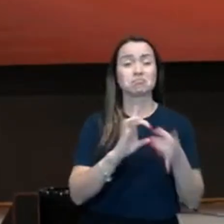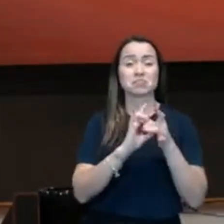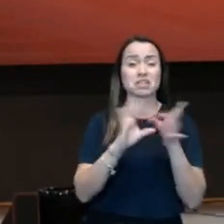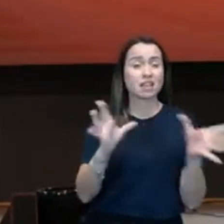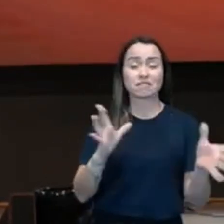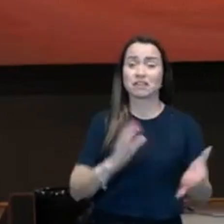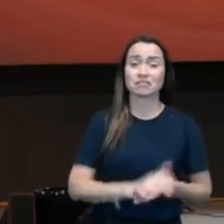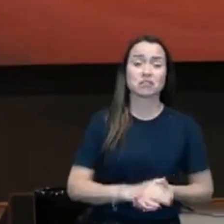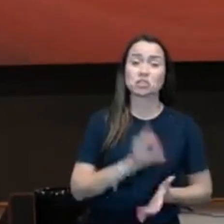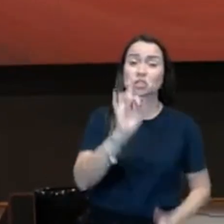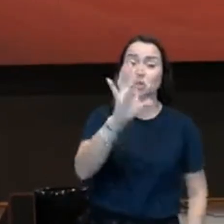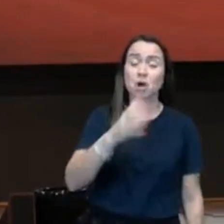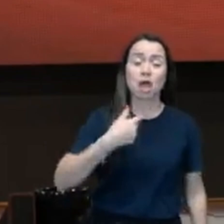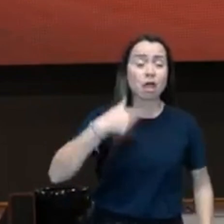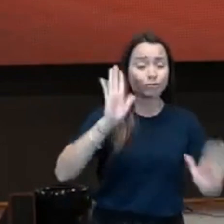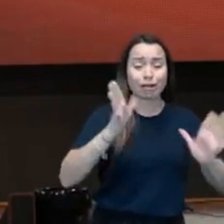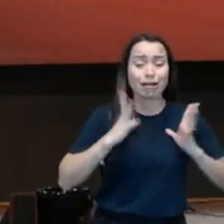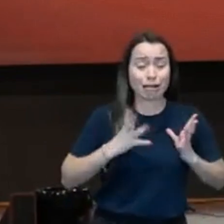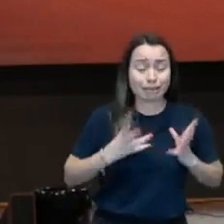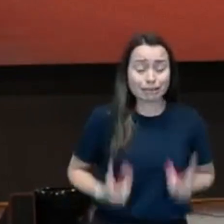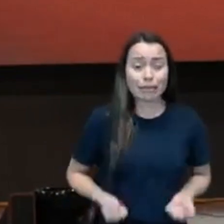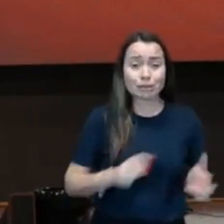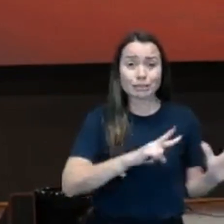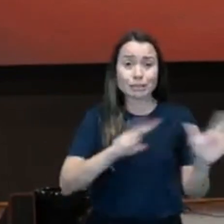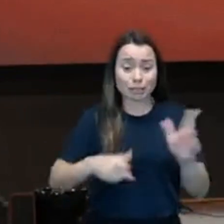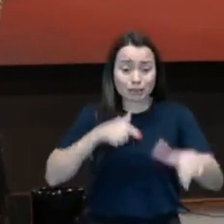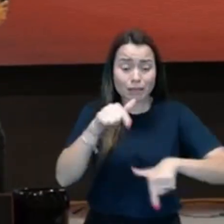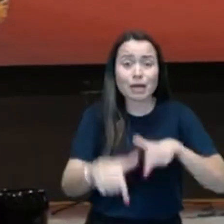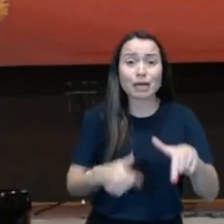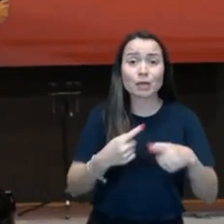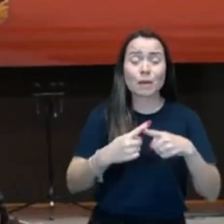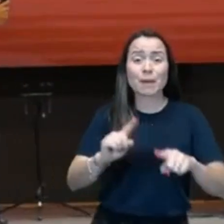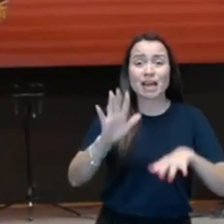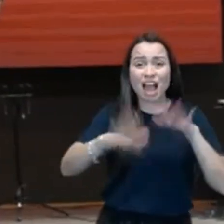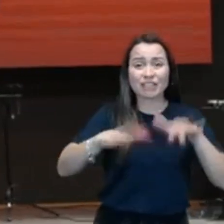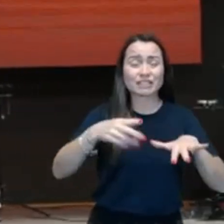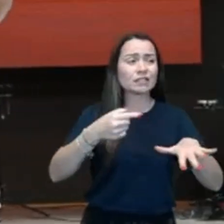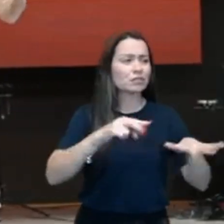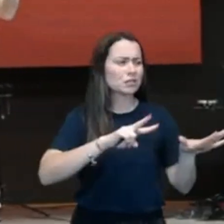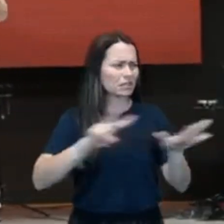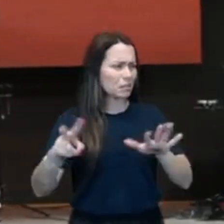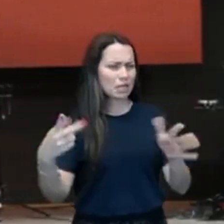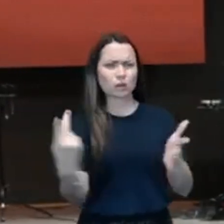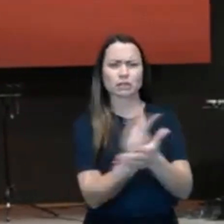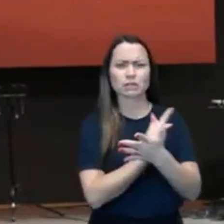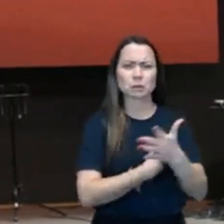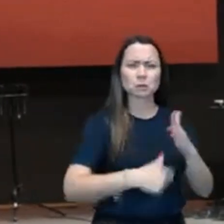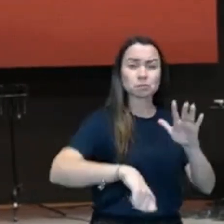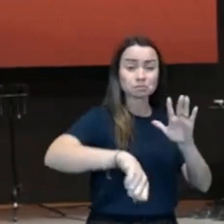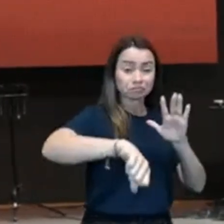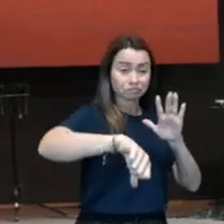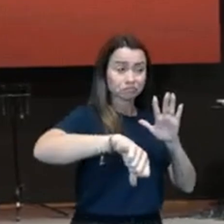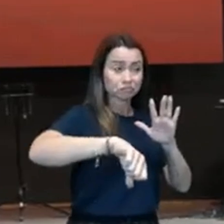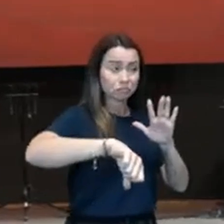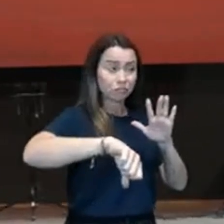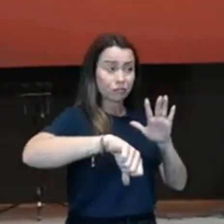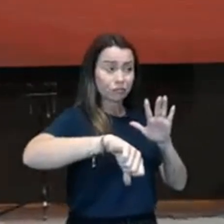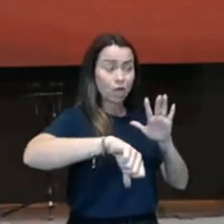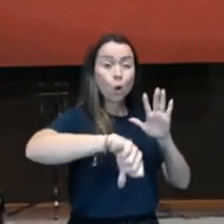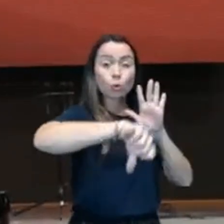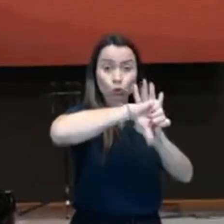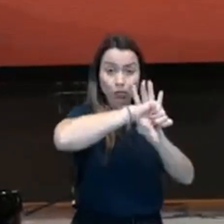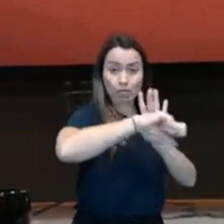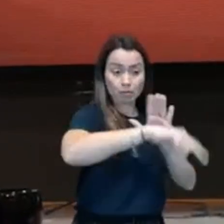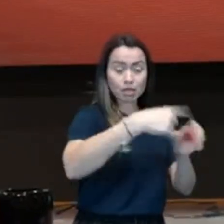Teve vezes, irmão, de eu parar na... Teve uma semana, que ocorreu um crime na cidade. E eu